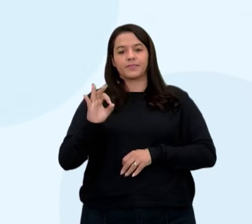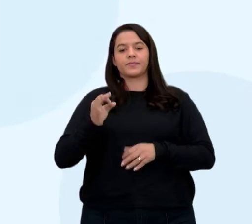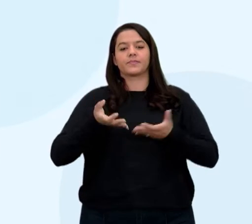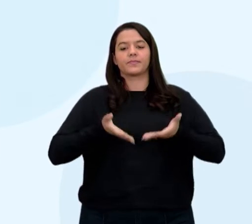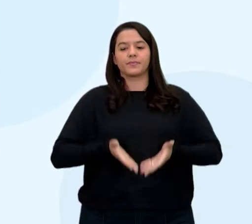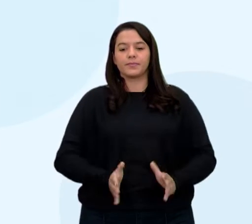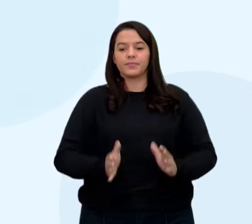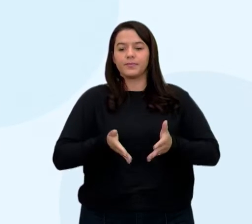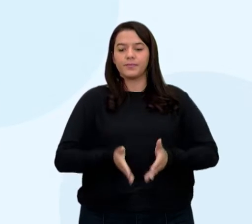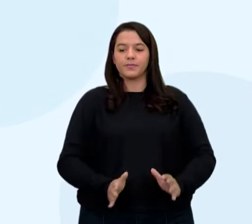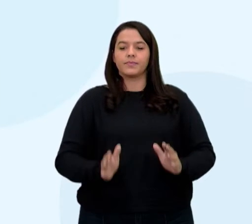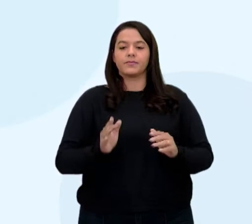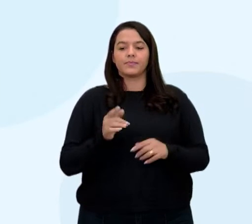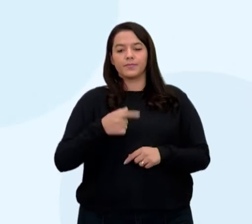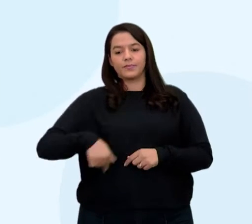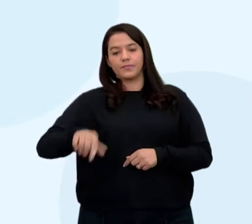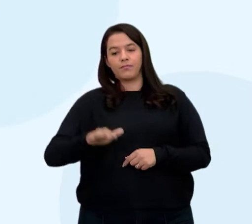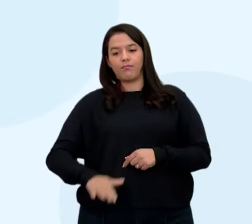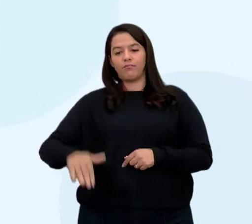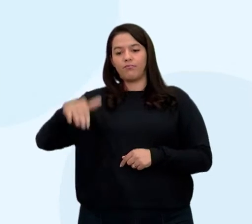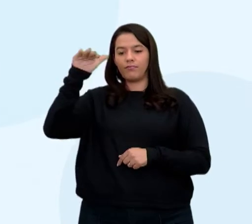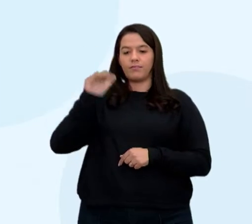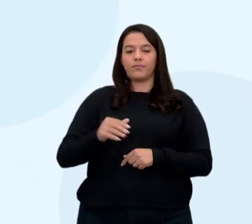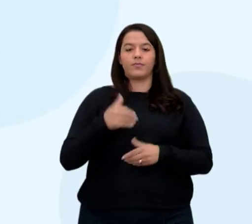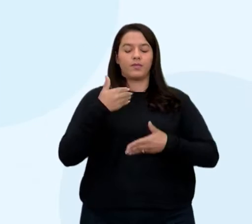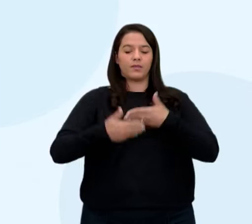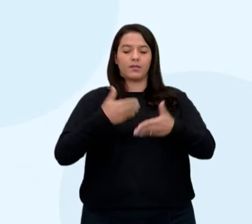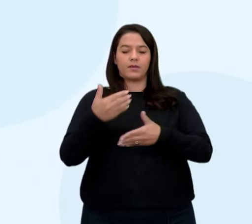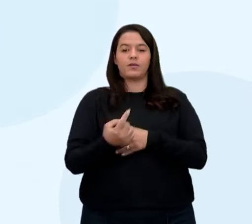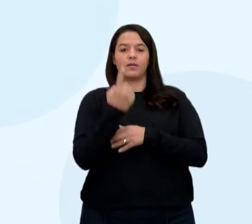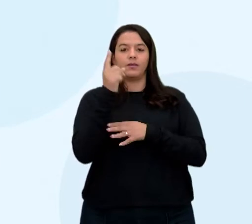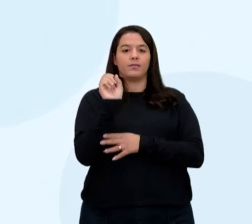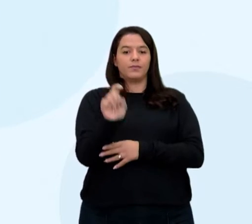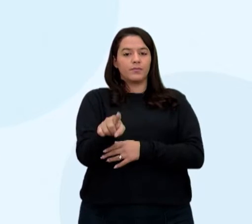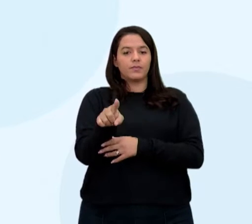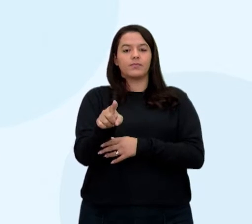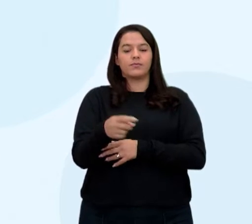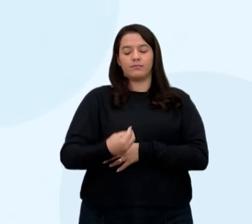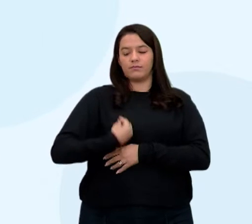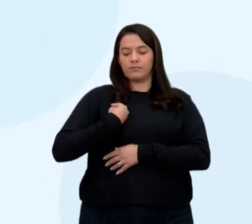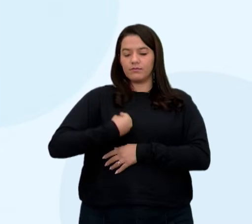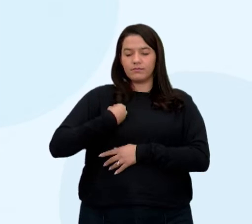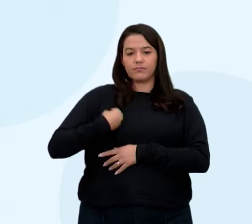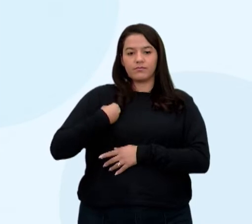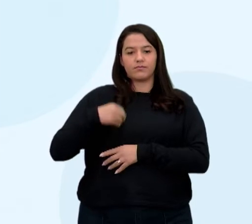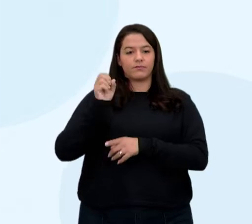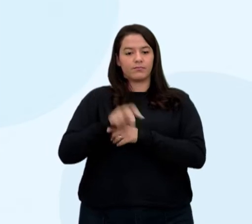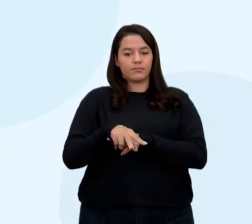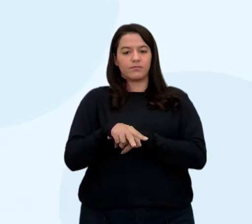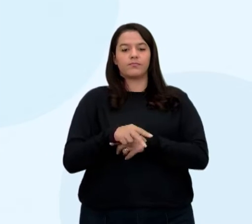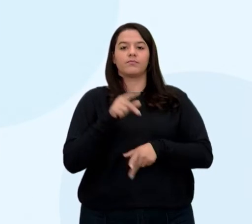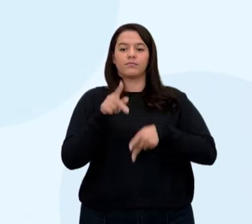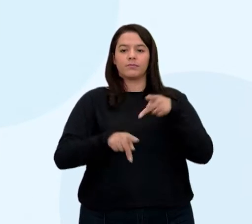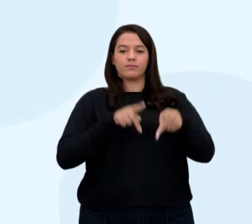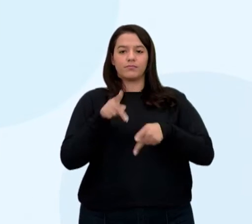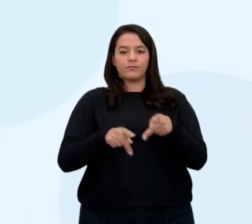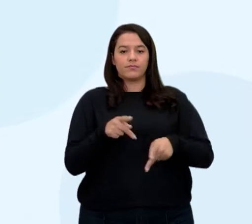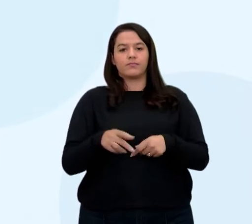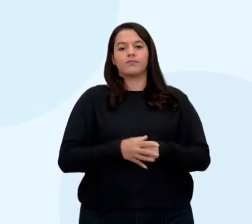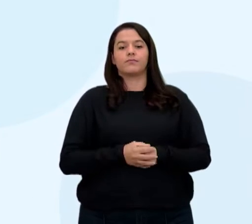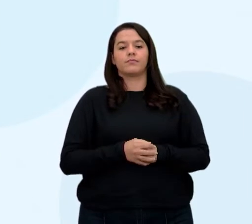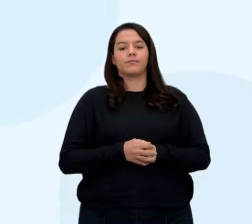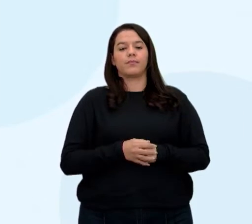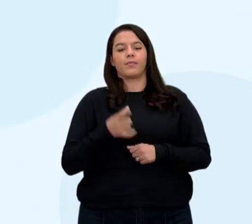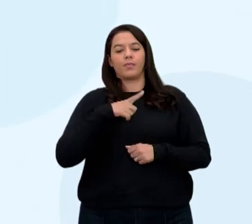são de nascimentos a cada mil habitantes, por isso que está lá Birth Meal Population, então é